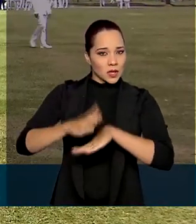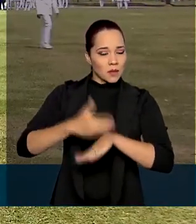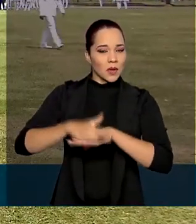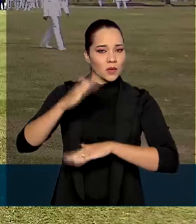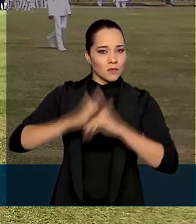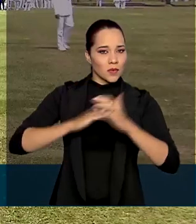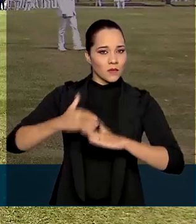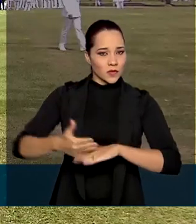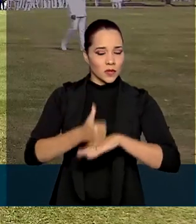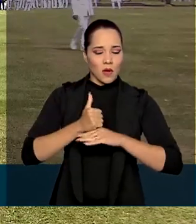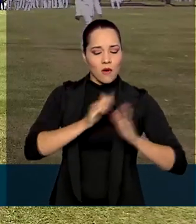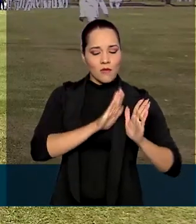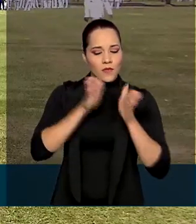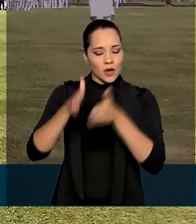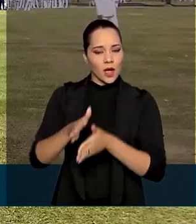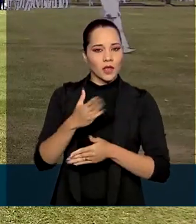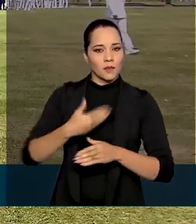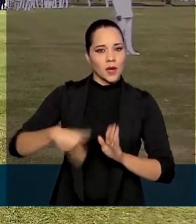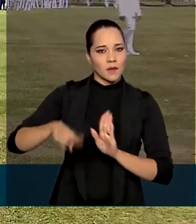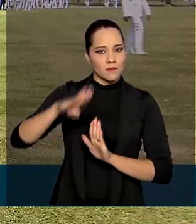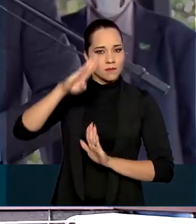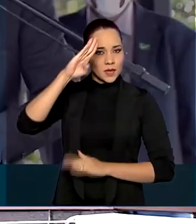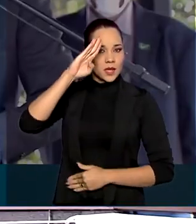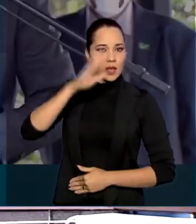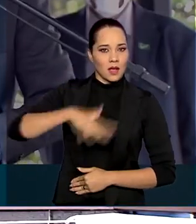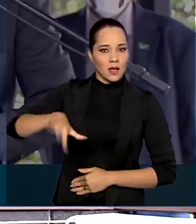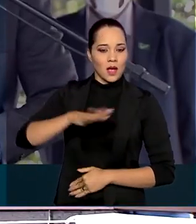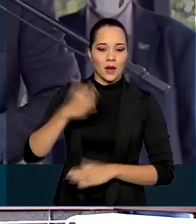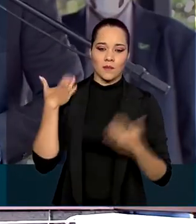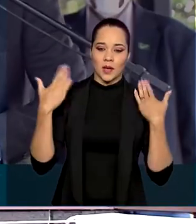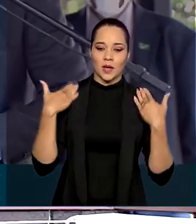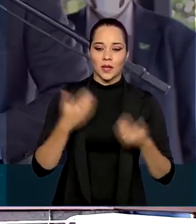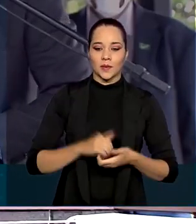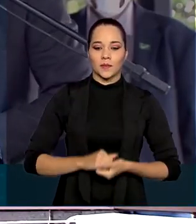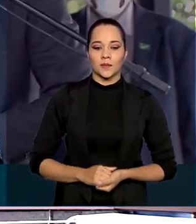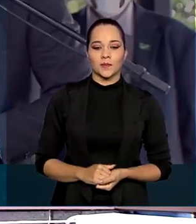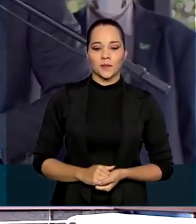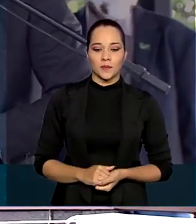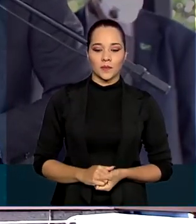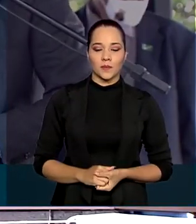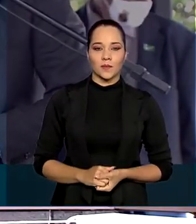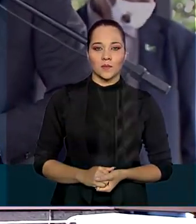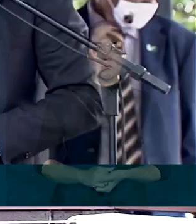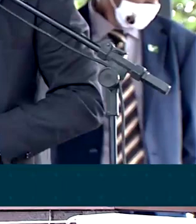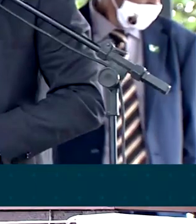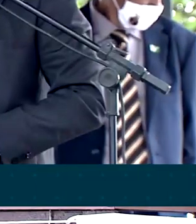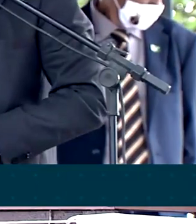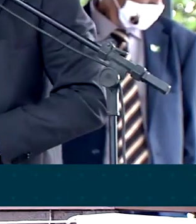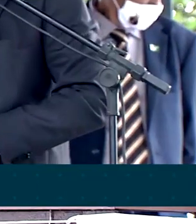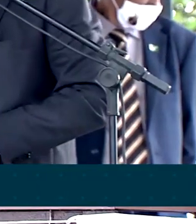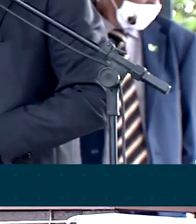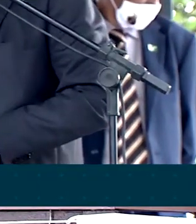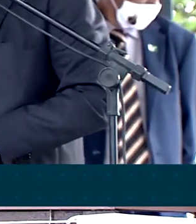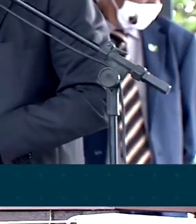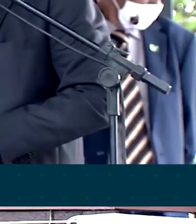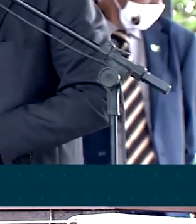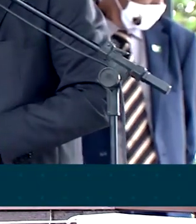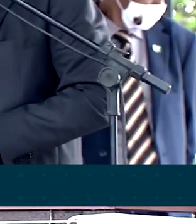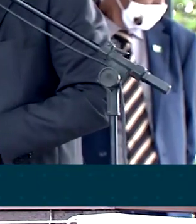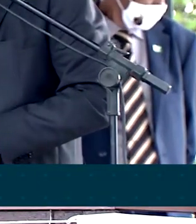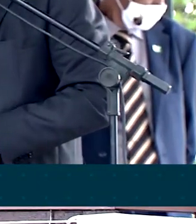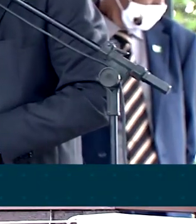profissional, voltados para militares da Marinha. Este é o momento que marcará a vida de cada um dos senhores,